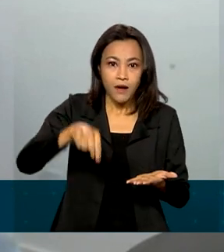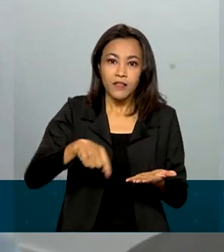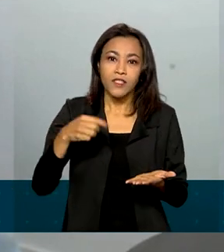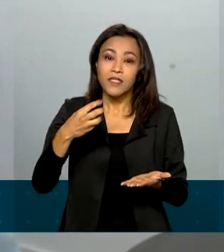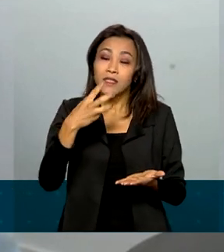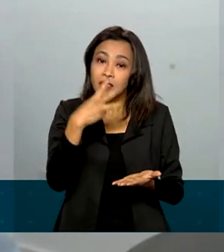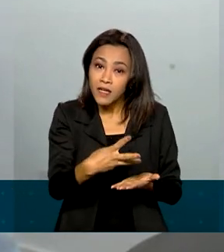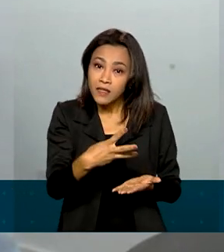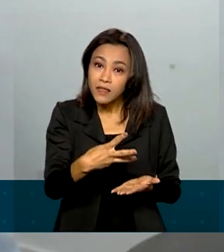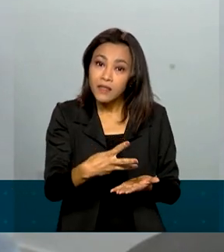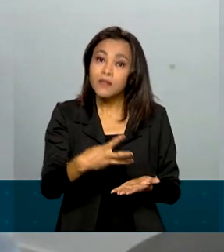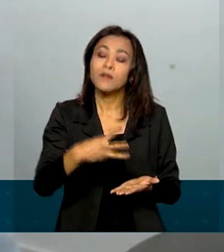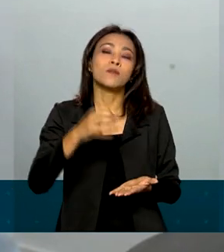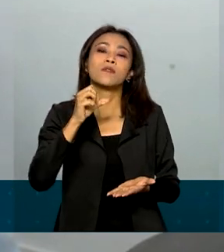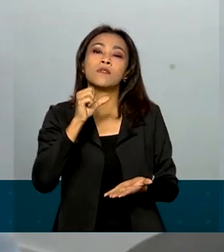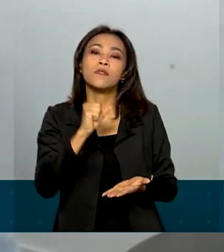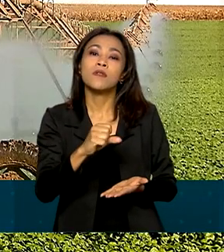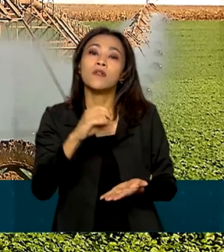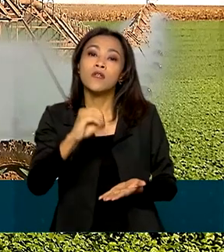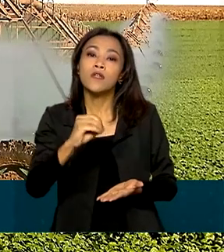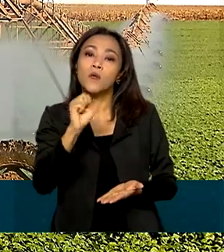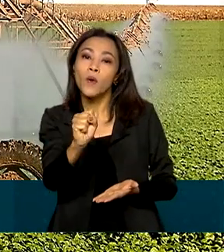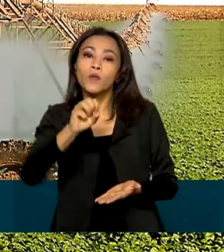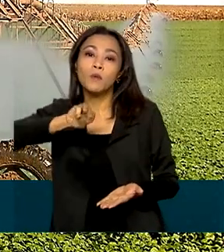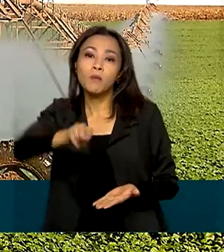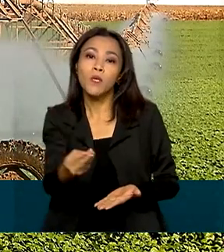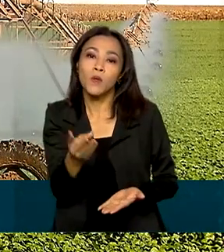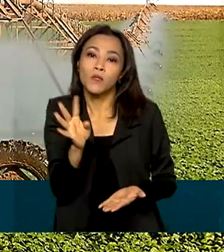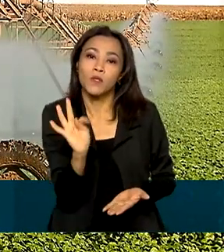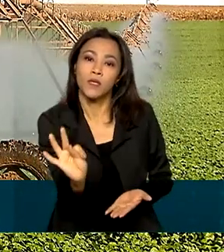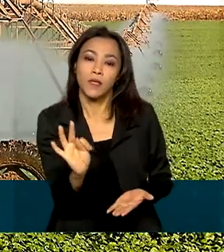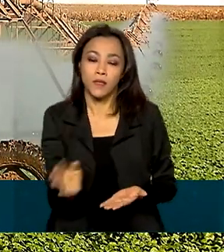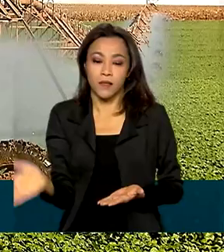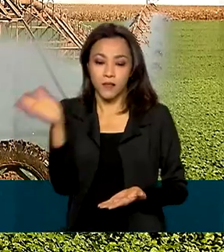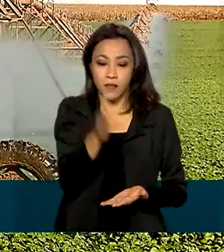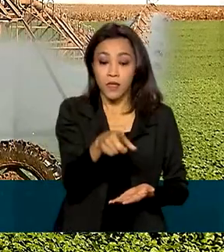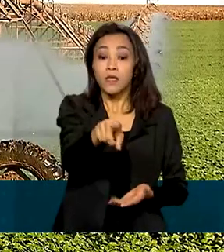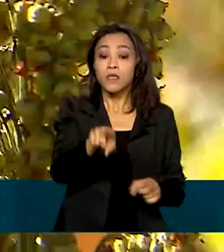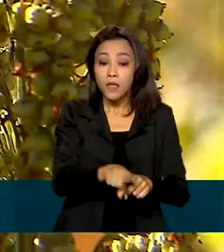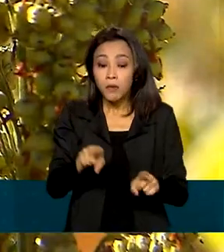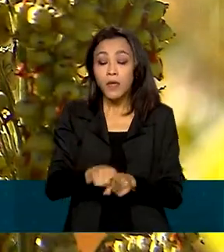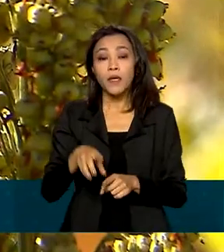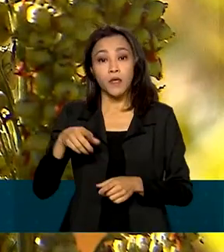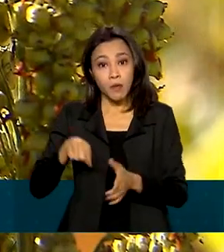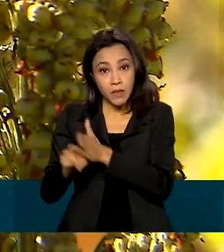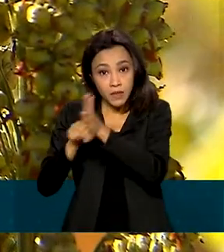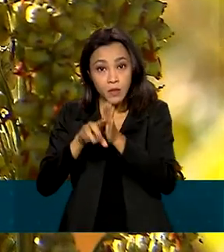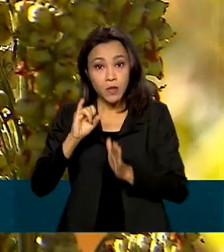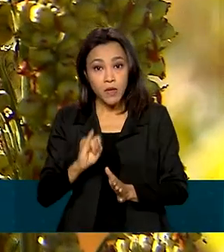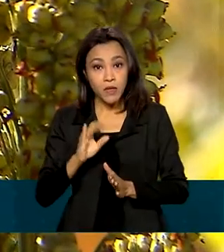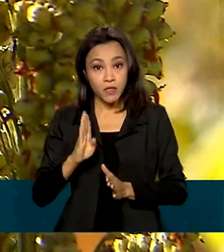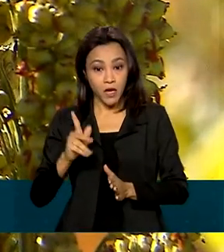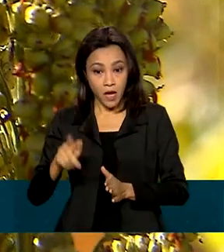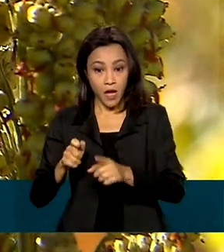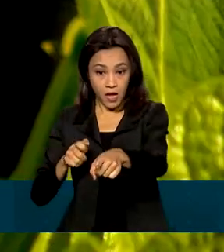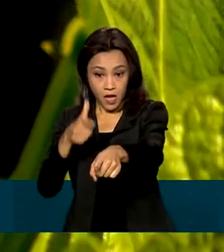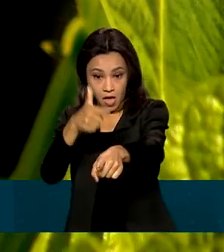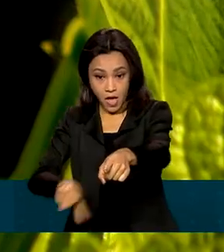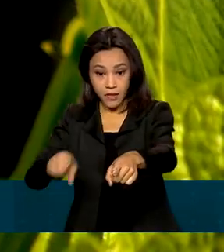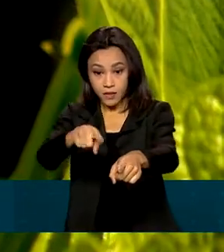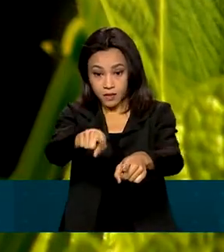308 milhões de toneladas. O IBGE também divulgou a previsão de produção de cereais, leguminosas e